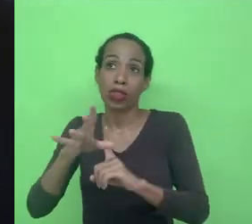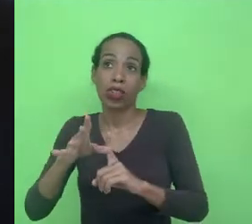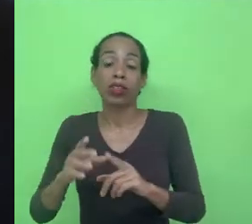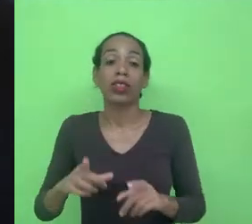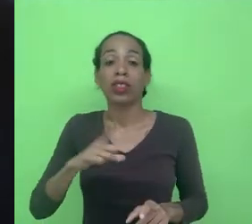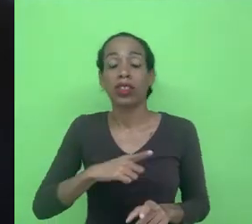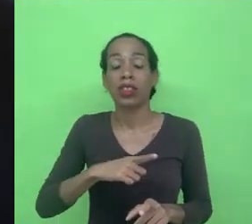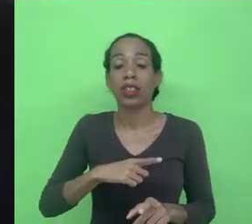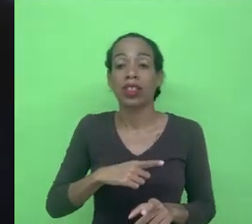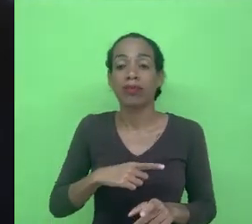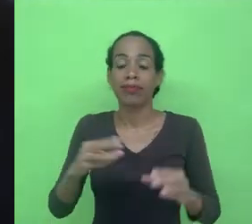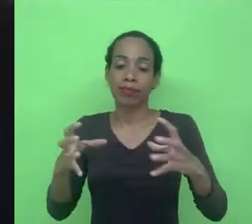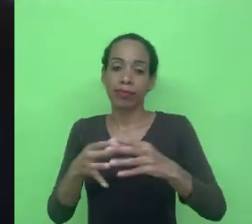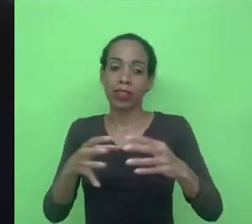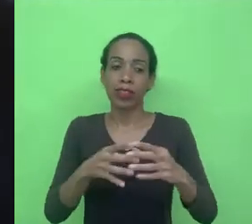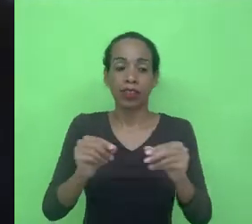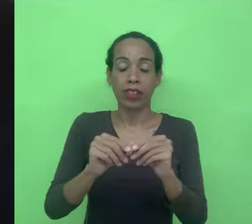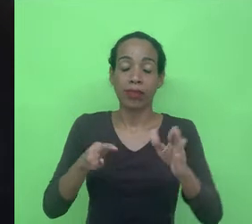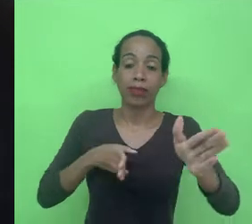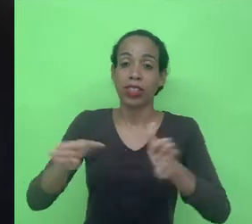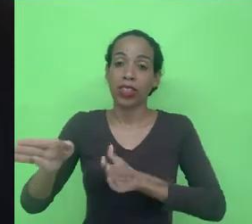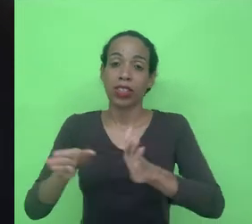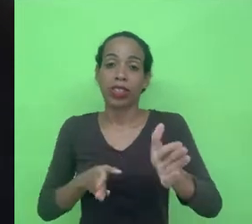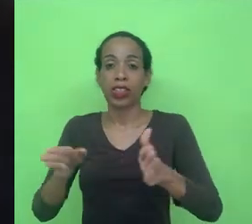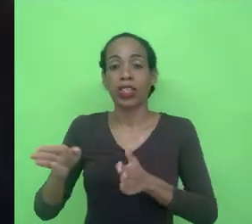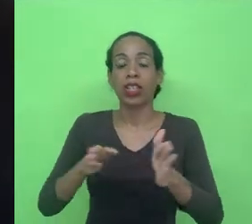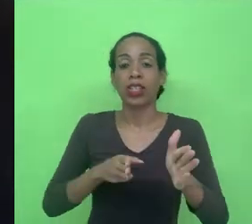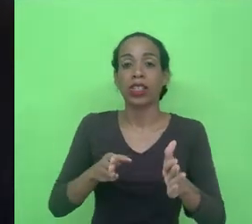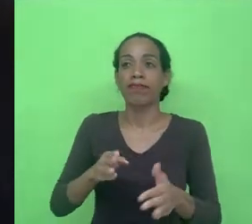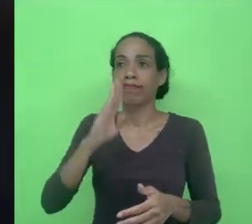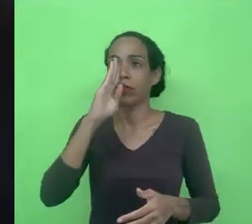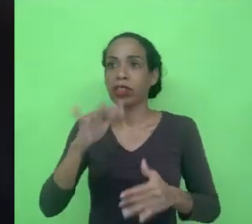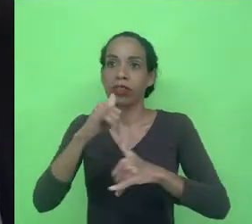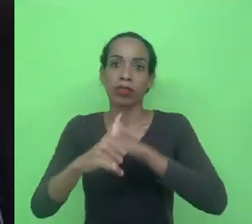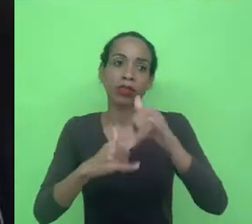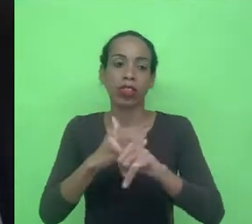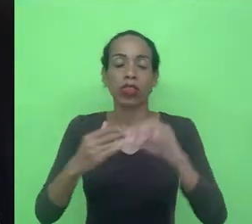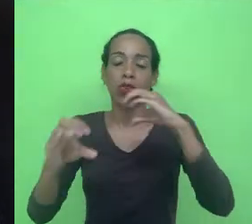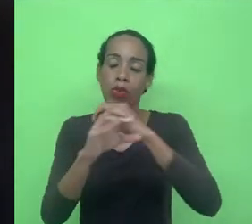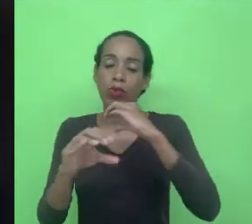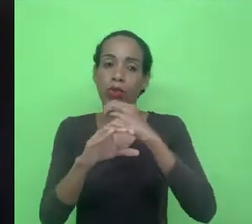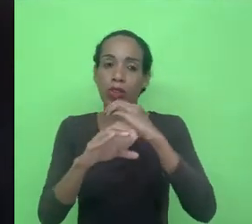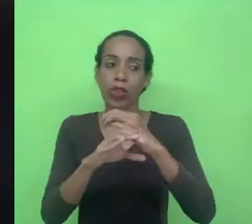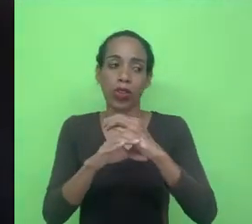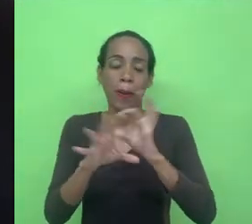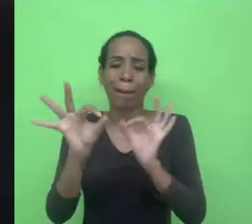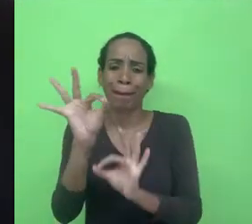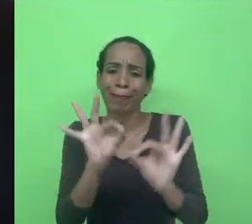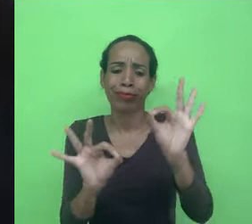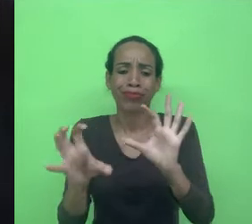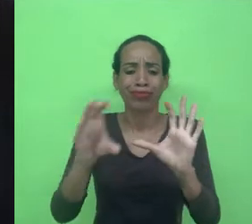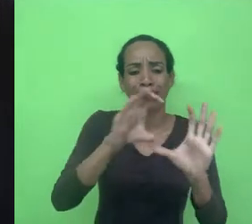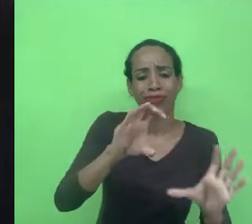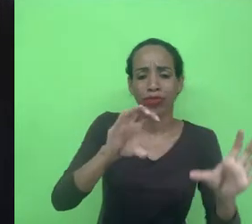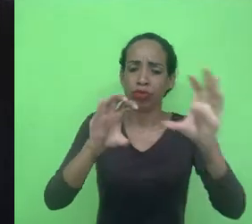sendo formado está sendo mediado com mediações centrais de tecnologias de comunicação que moldam a forma que a gente vai agir